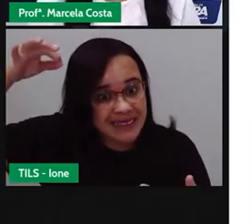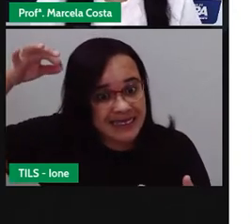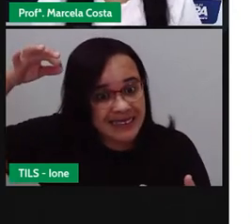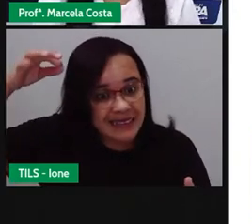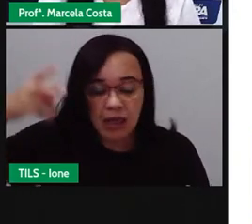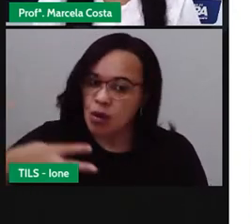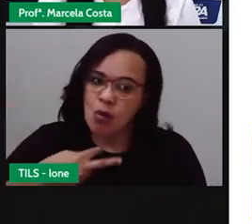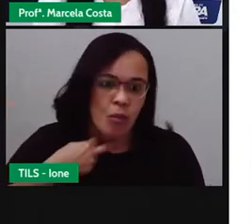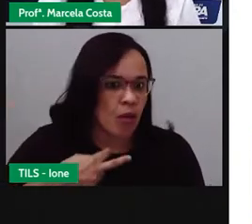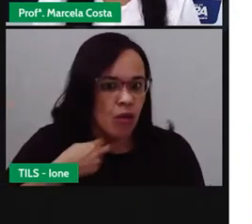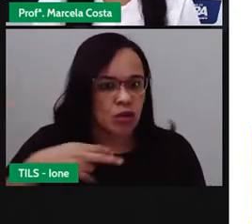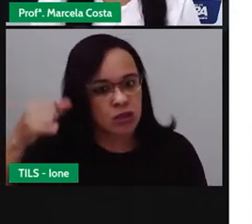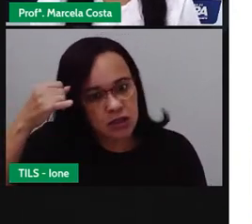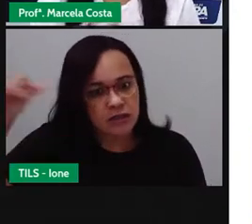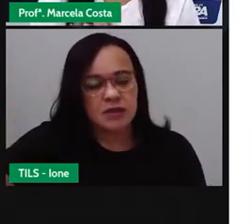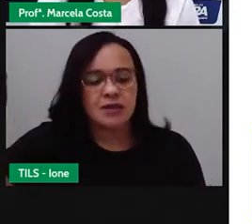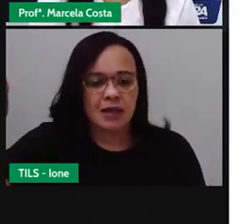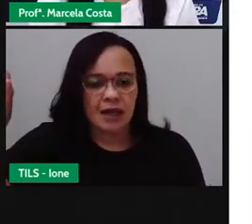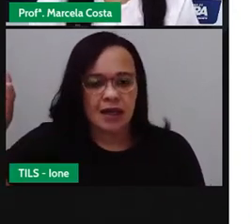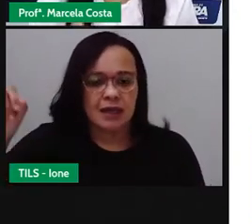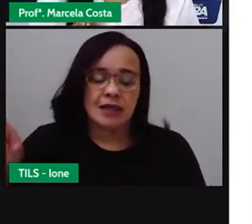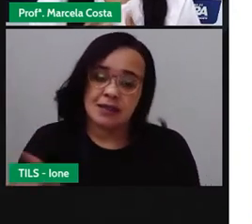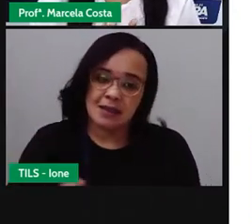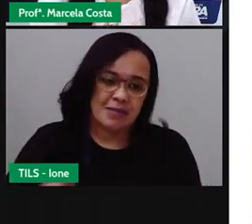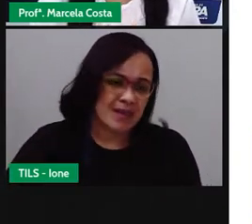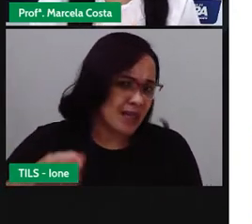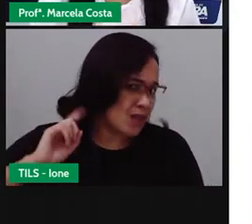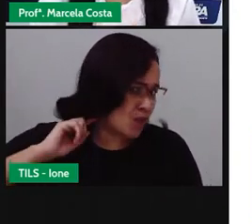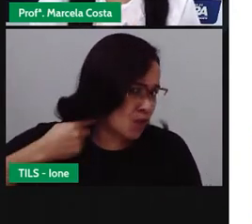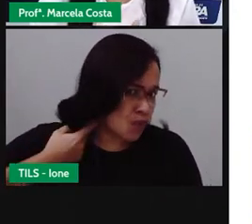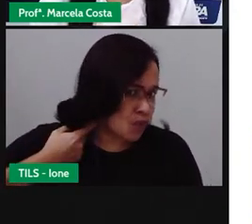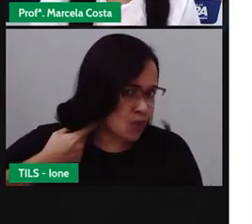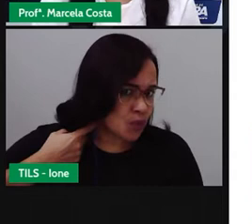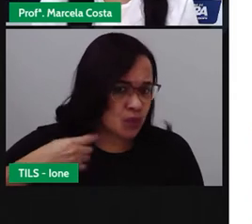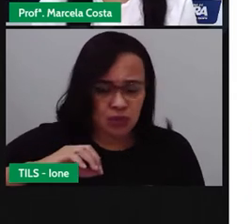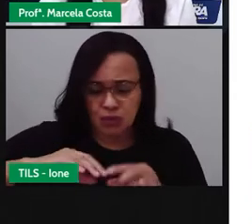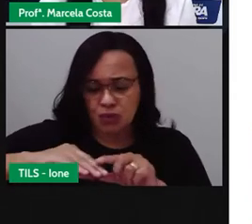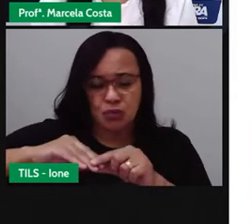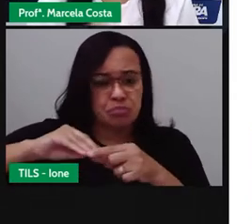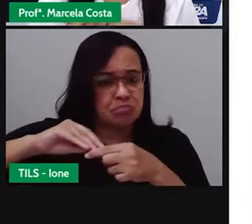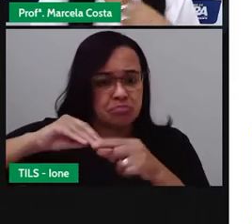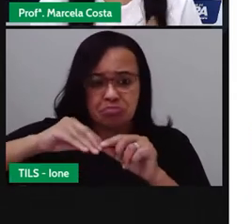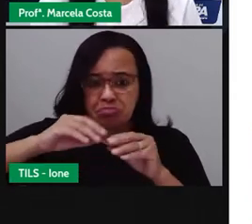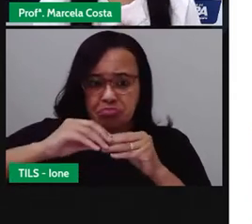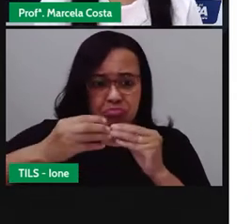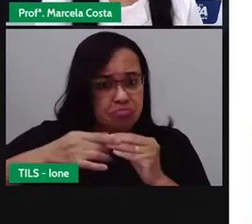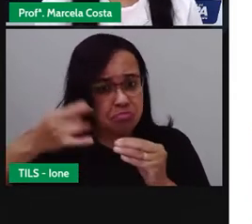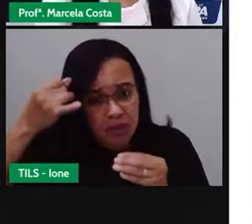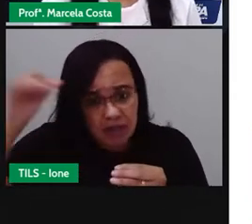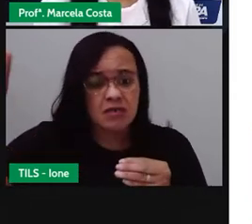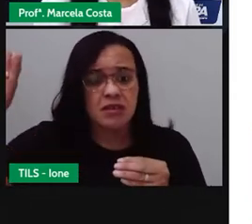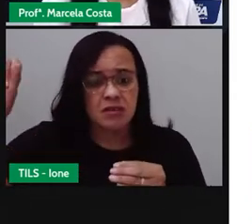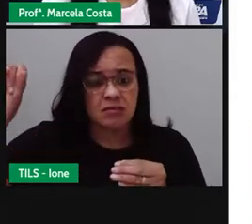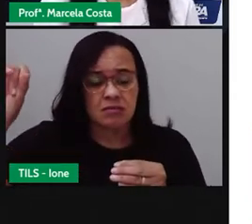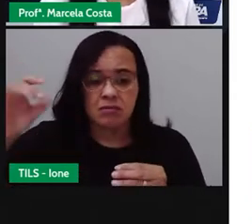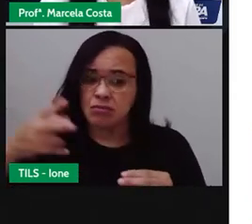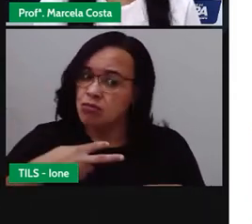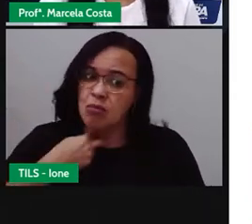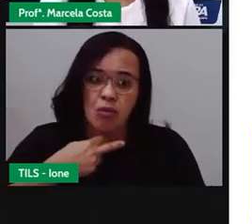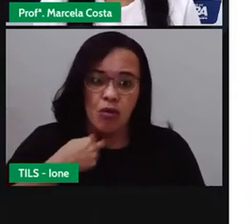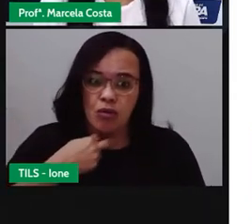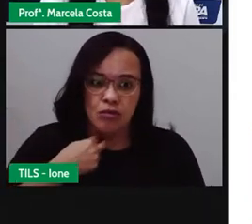para que também a sujeira consiga acumular às vezes ali nas linhas, nas pontas dos dedos, não passe para os alinhinhos.